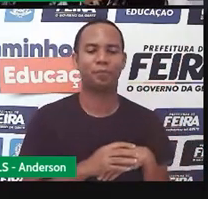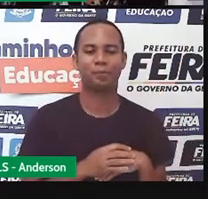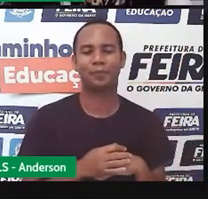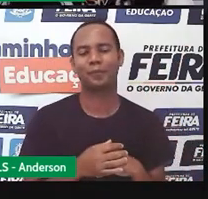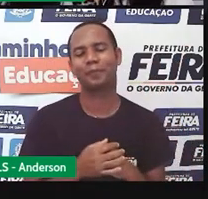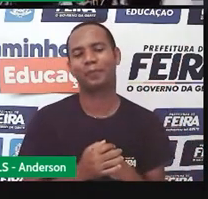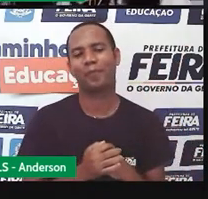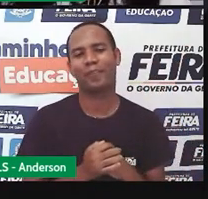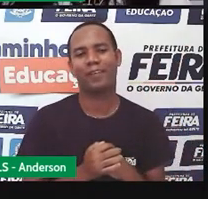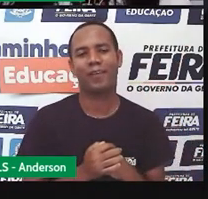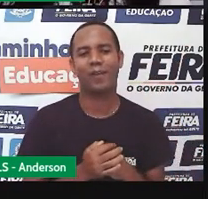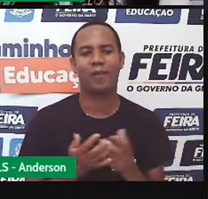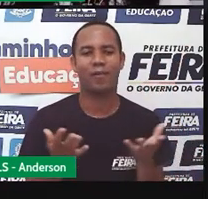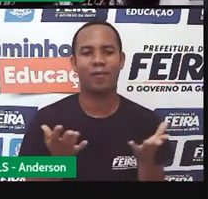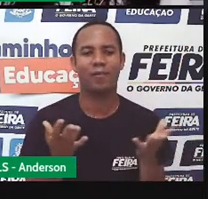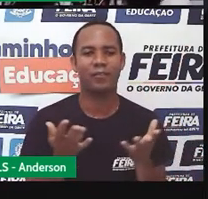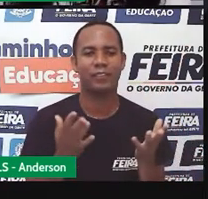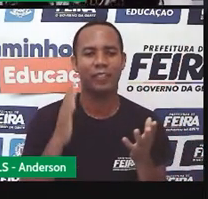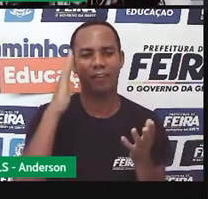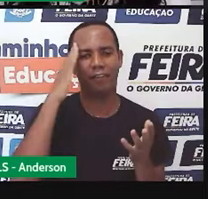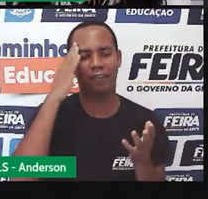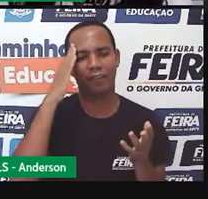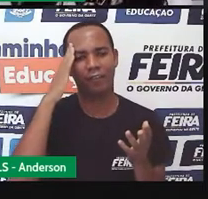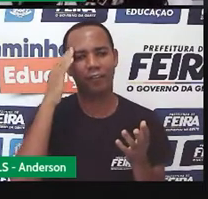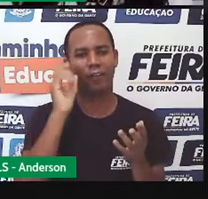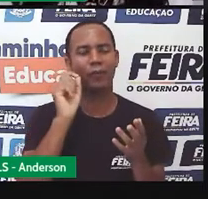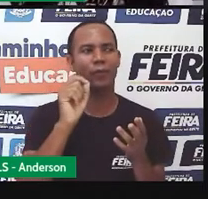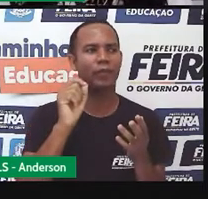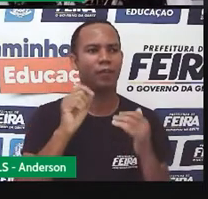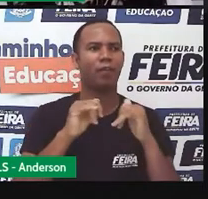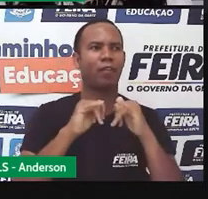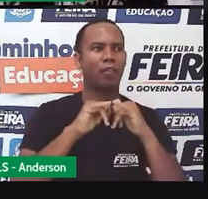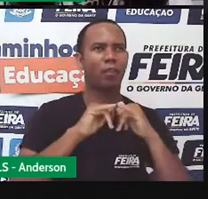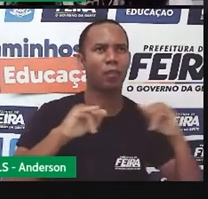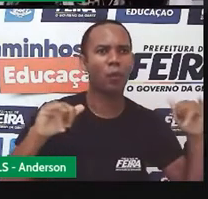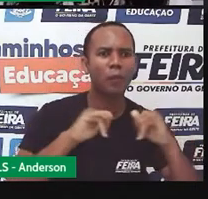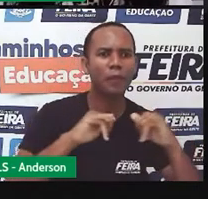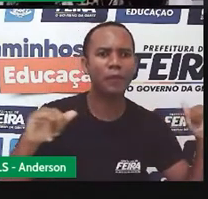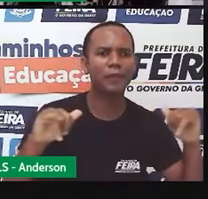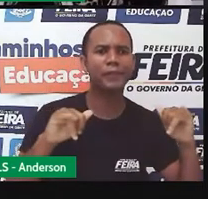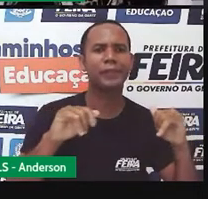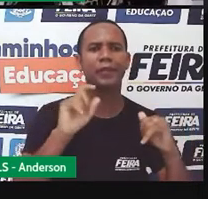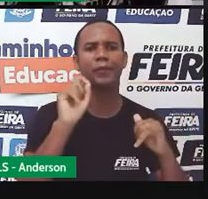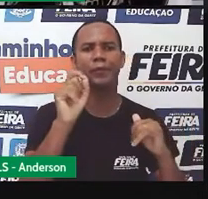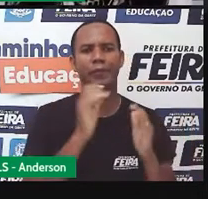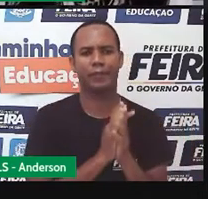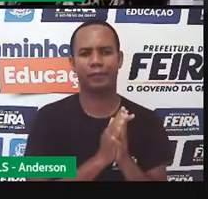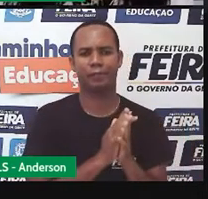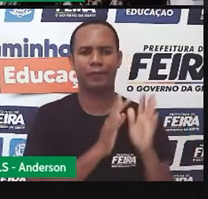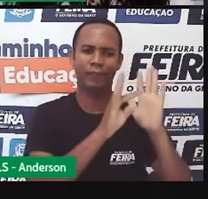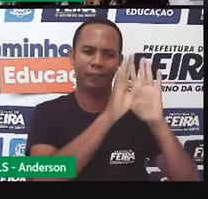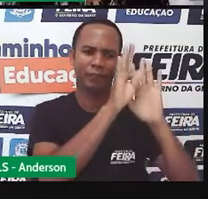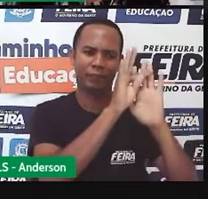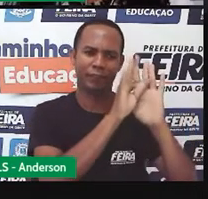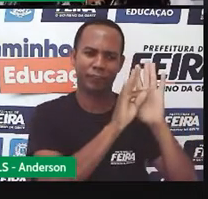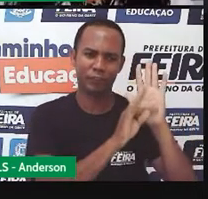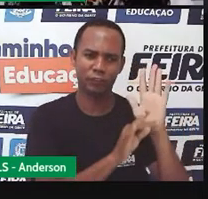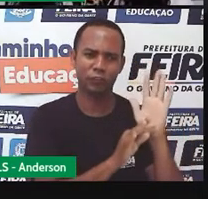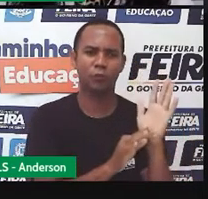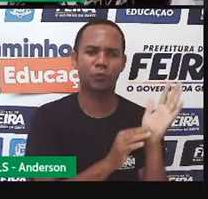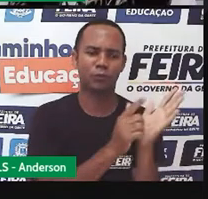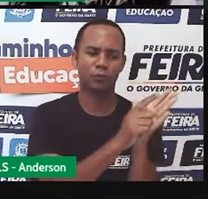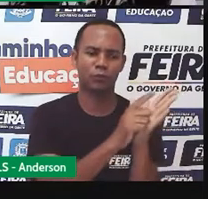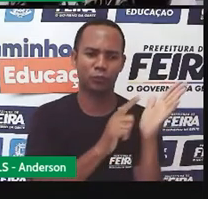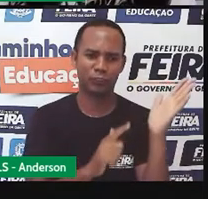o que é notícia. A notícia é um texto jornalístico e ele passou